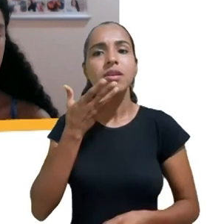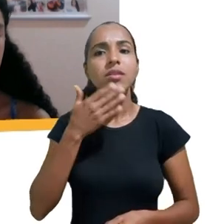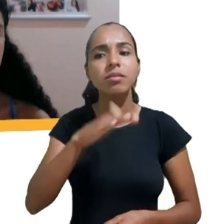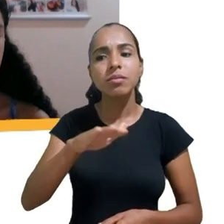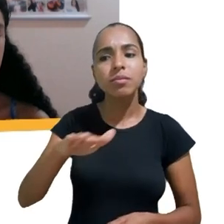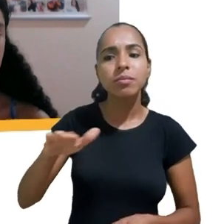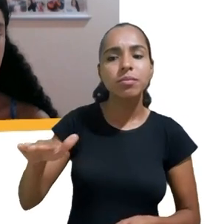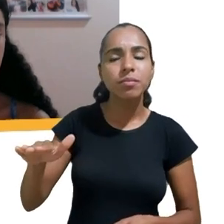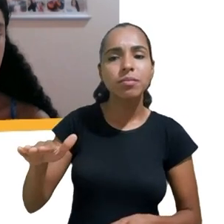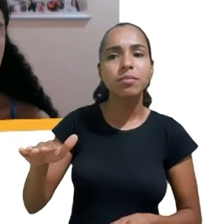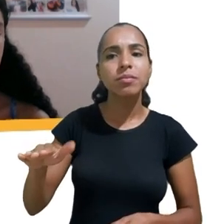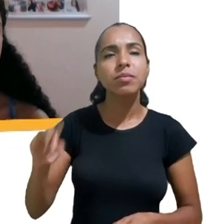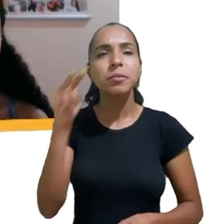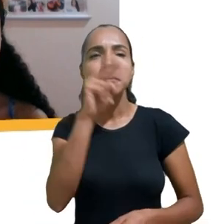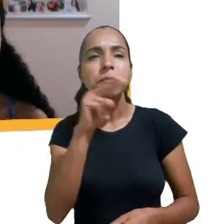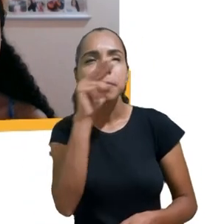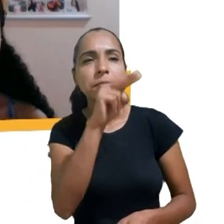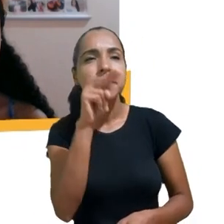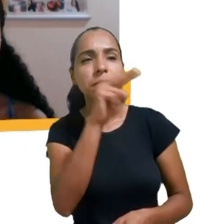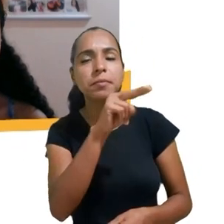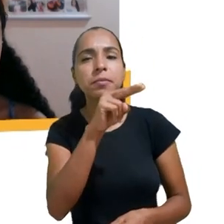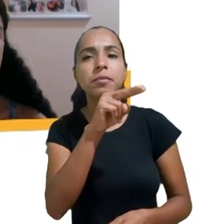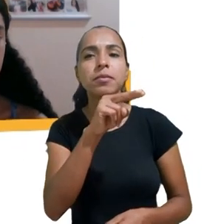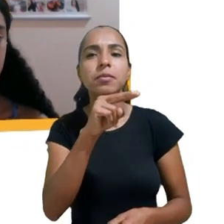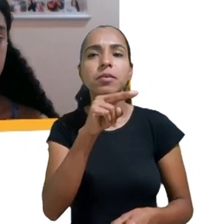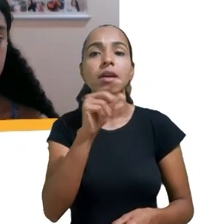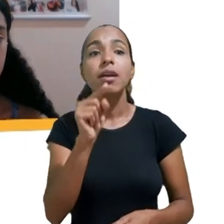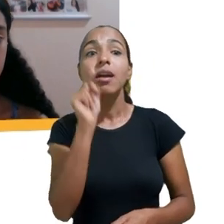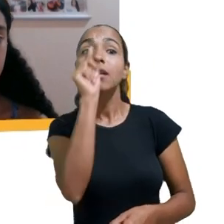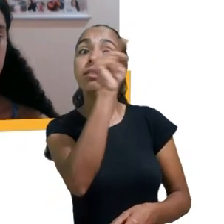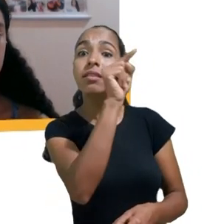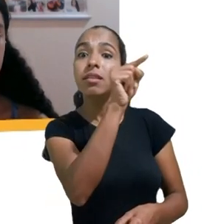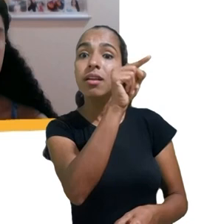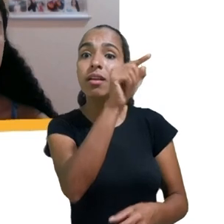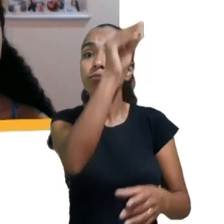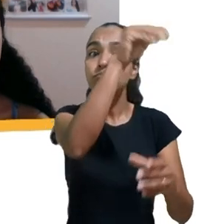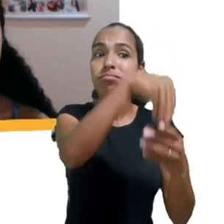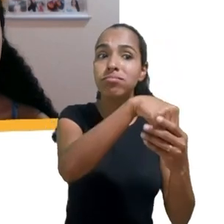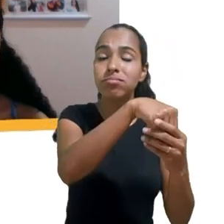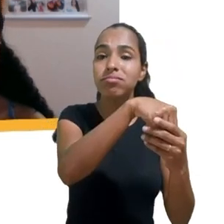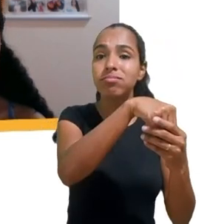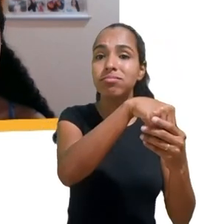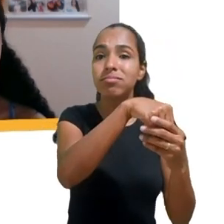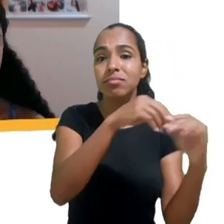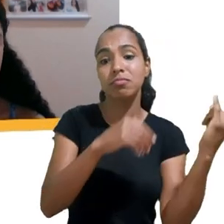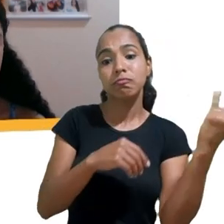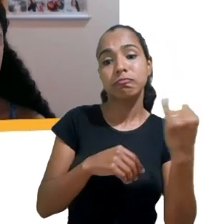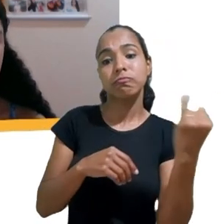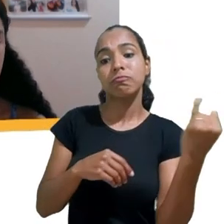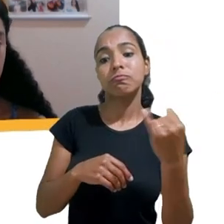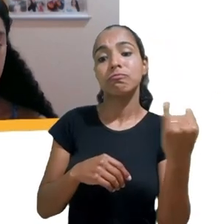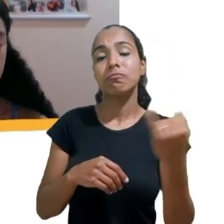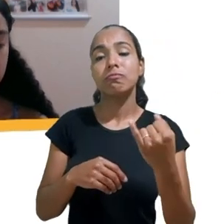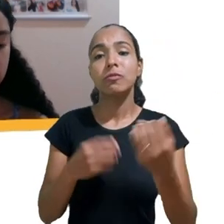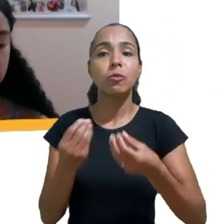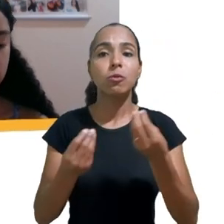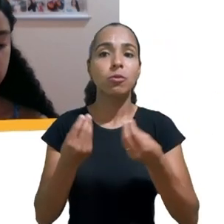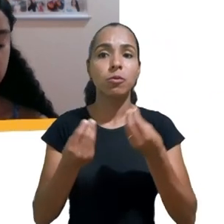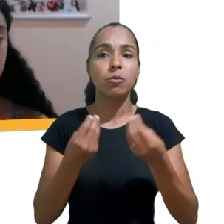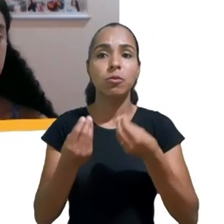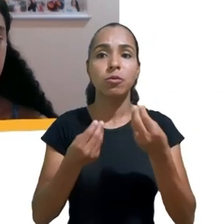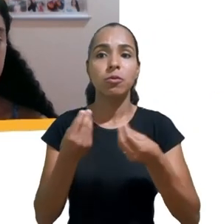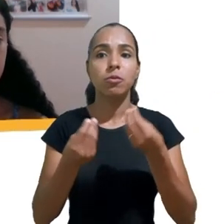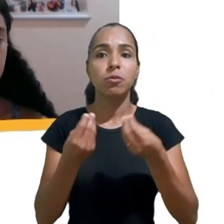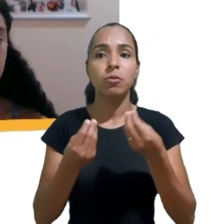conteúdo, como os próprios mini-influencers, né? Que são cada vez mais estimulados a desempenhar um trabalho infantil